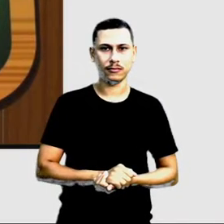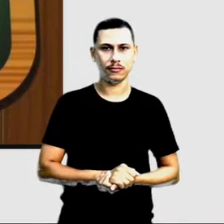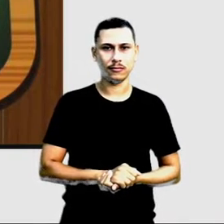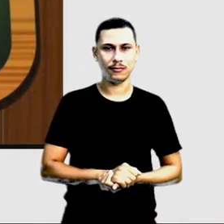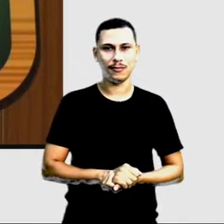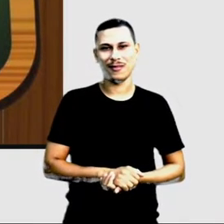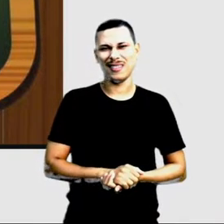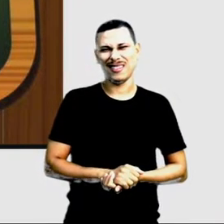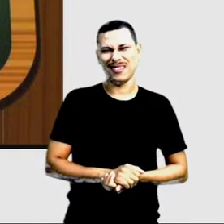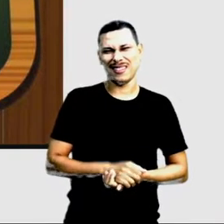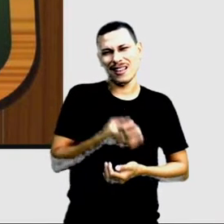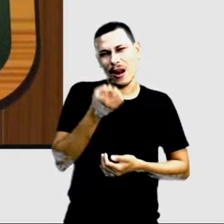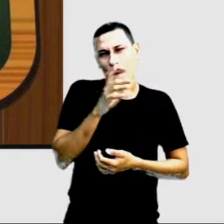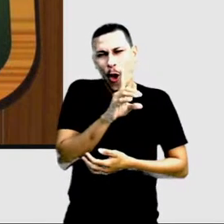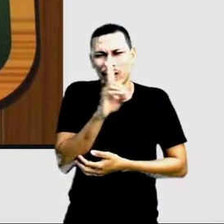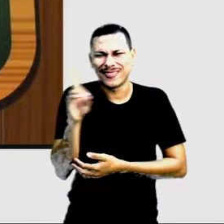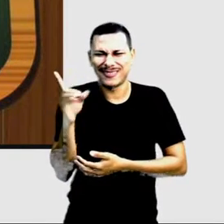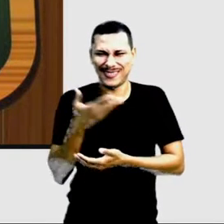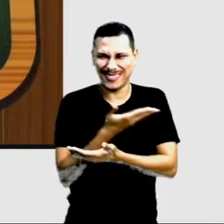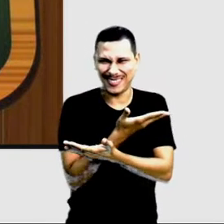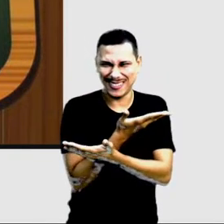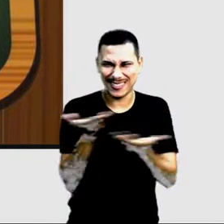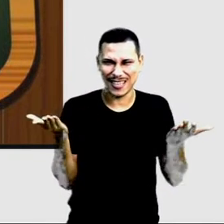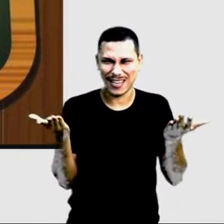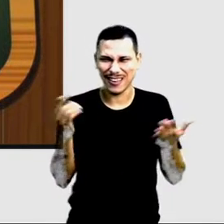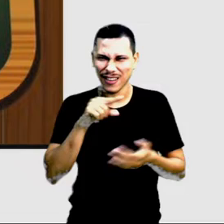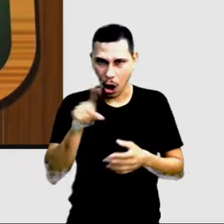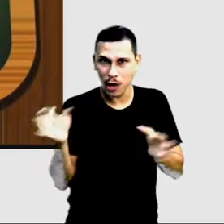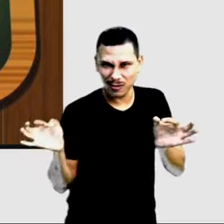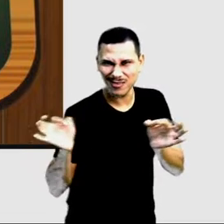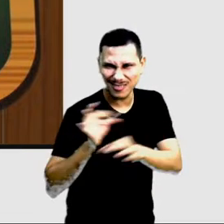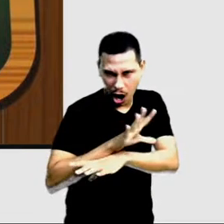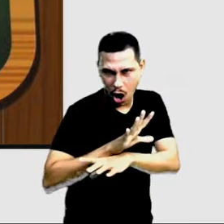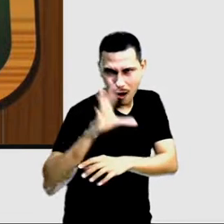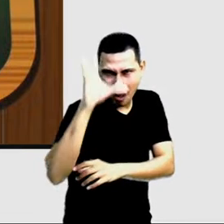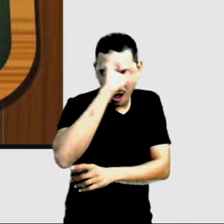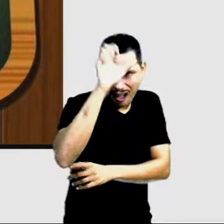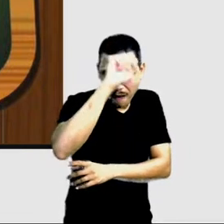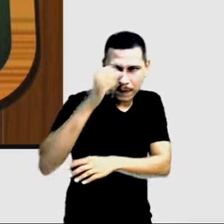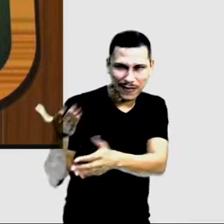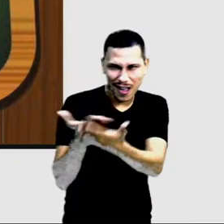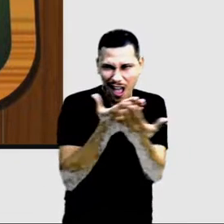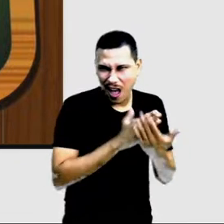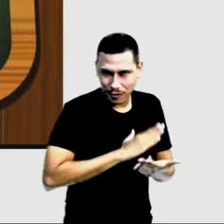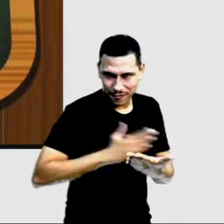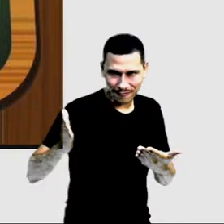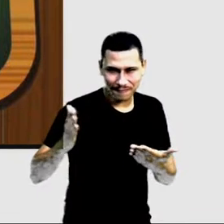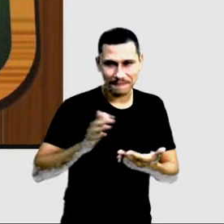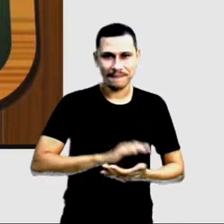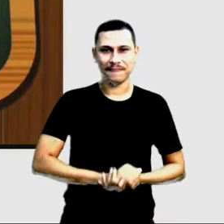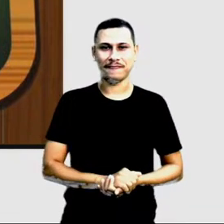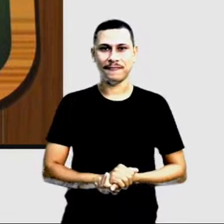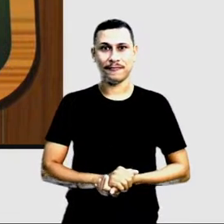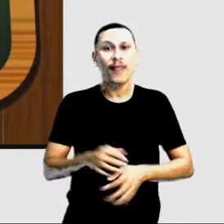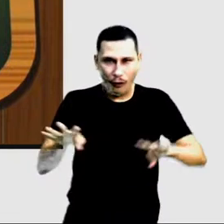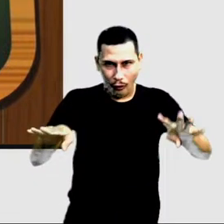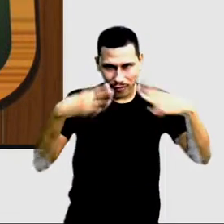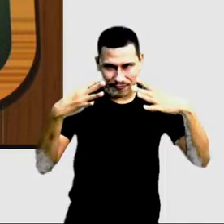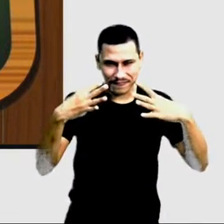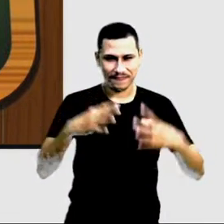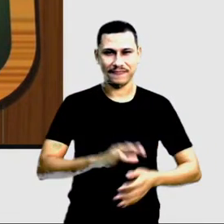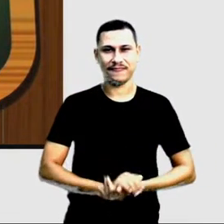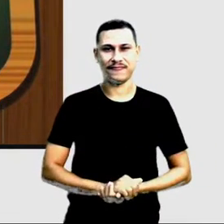Bom dia, meus queridos! Vocês estão prontos? A nossa aulinha já vai começar. Fiquem atentos!